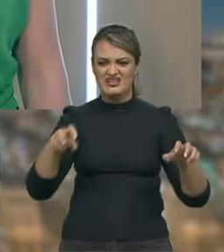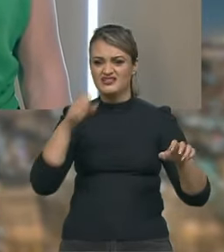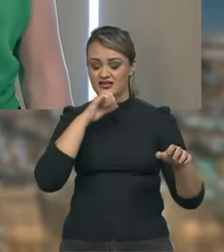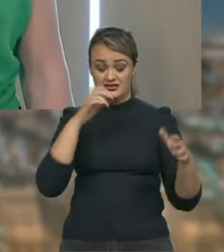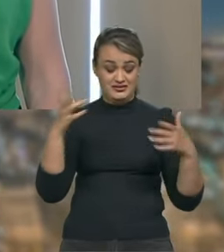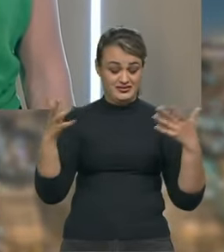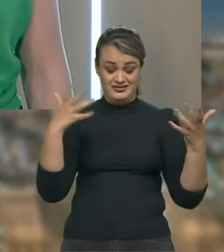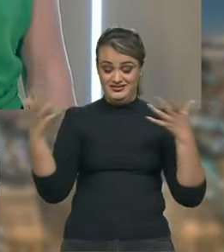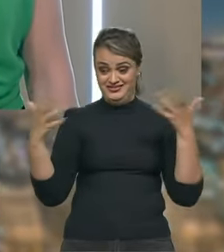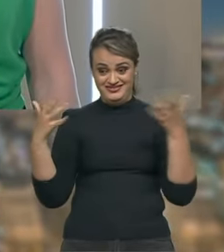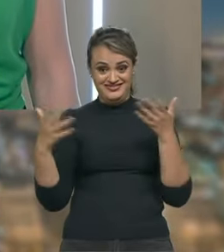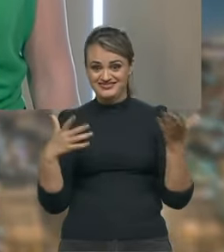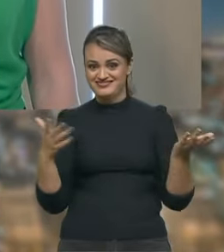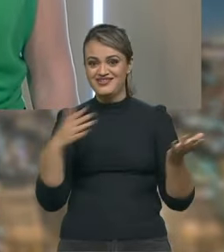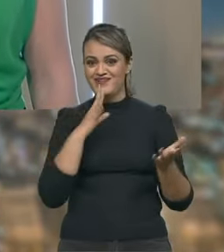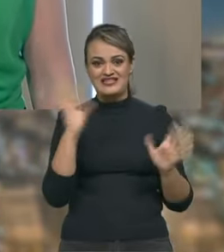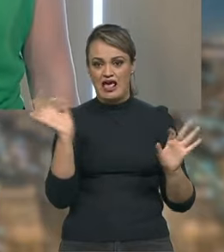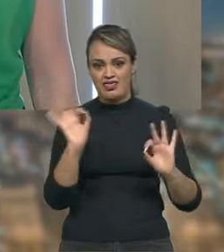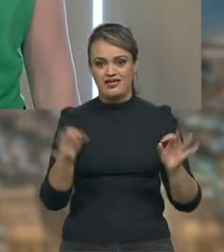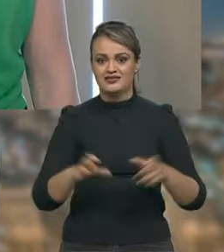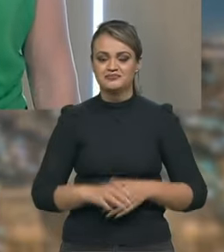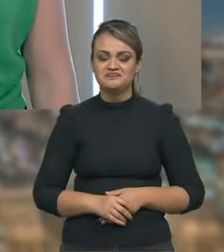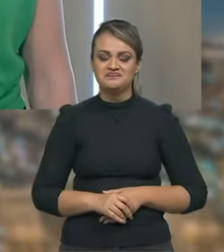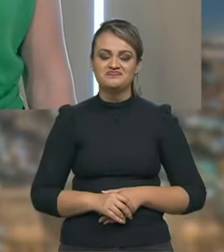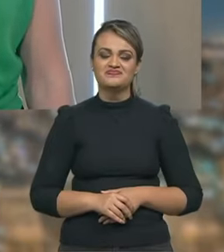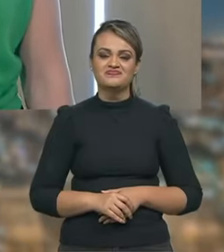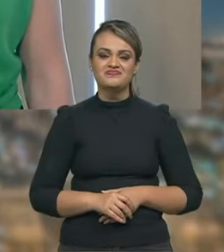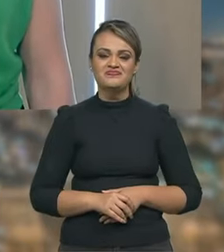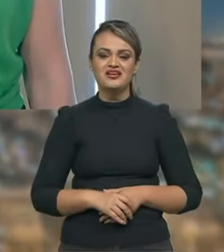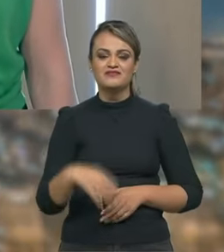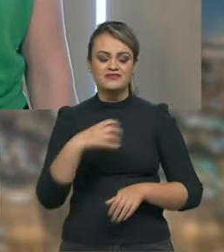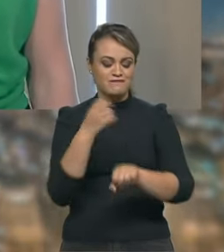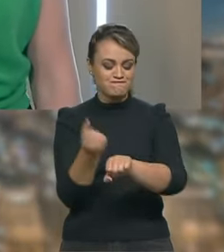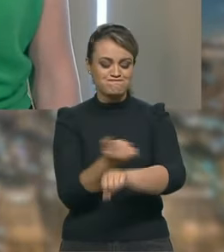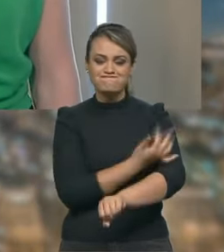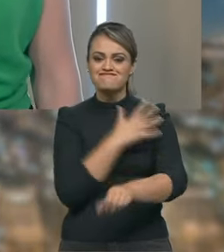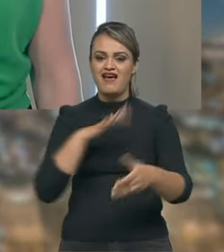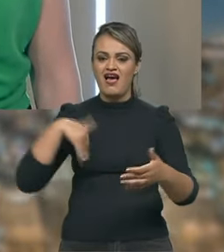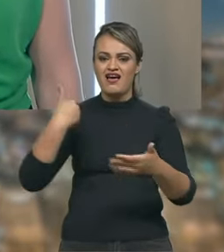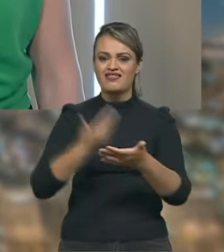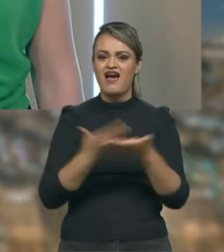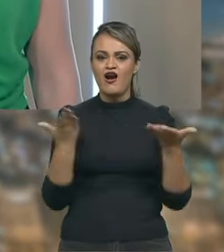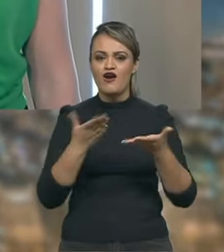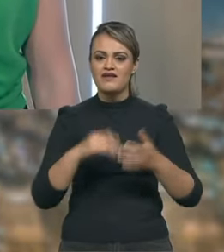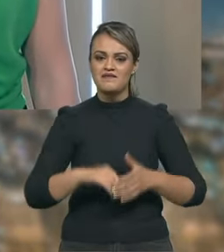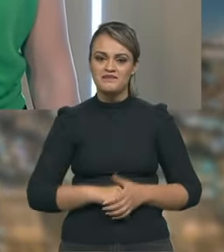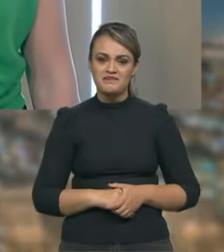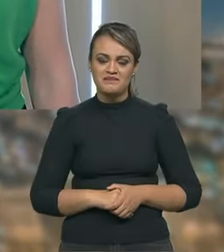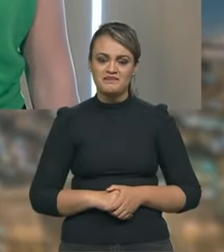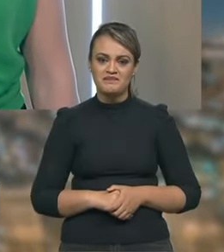perdido que segue em tiroteia o que mais te emocionou nessa trajetória nas pistas?